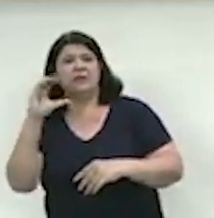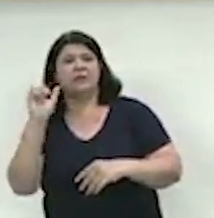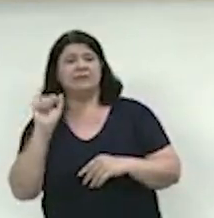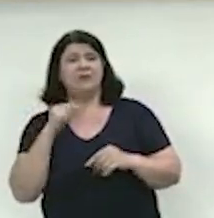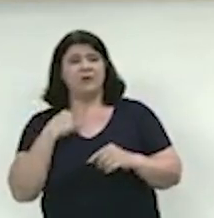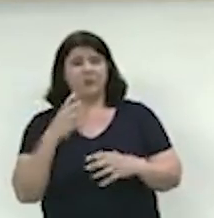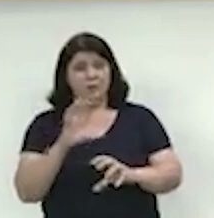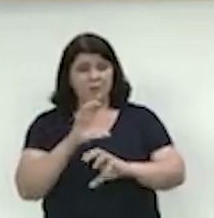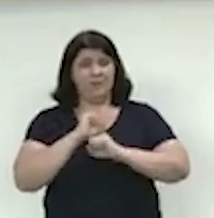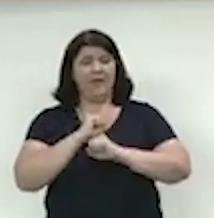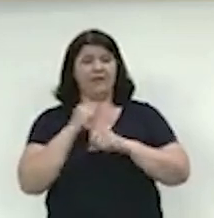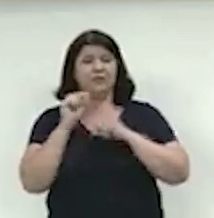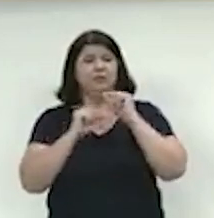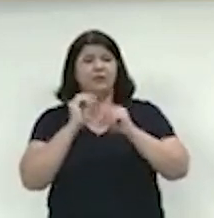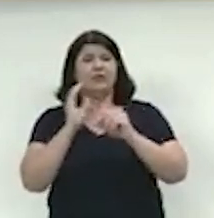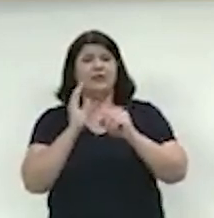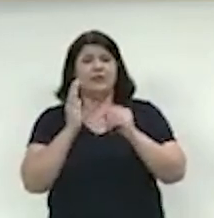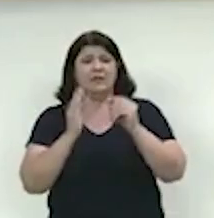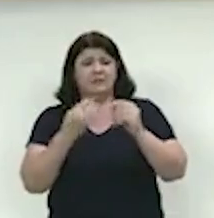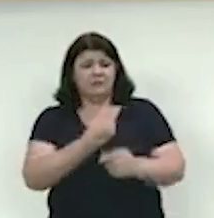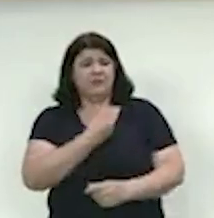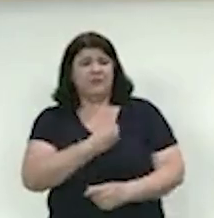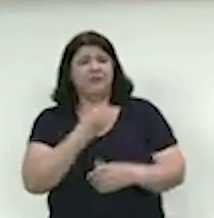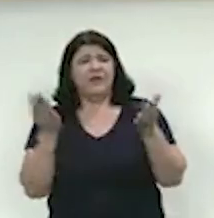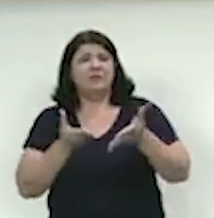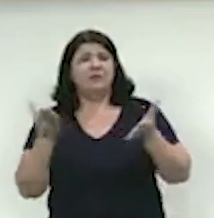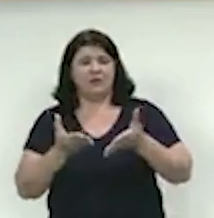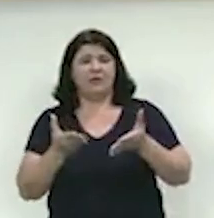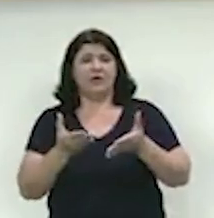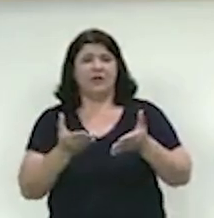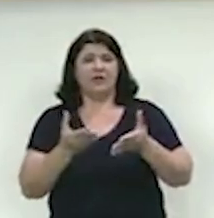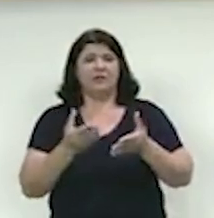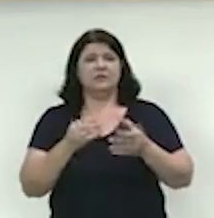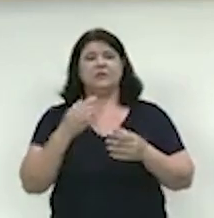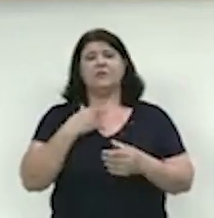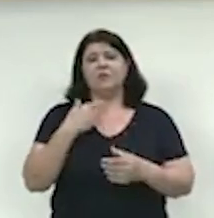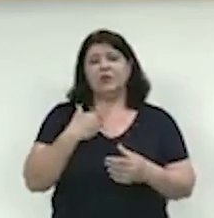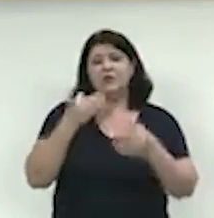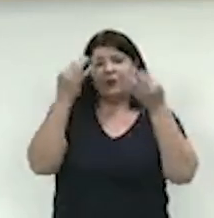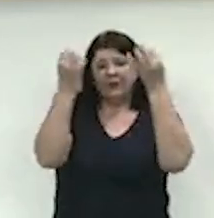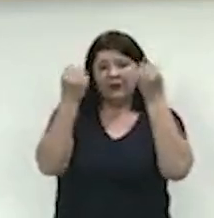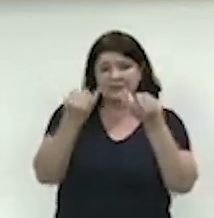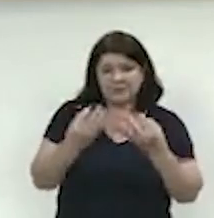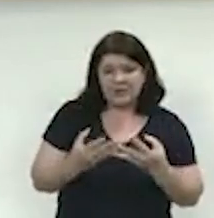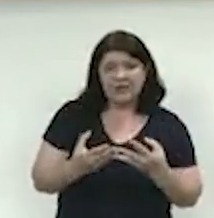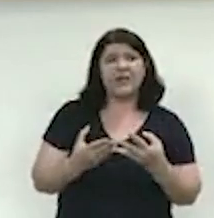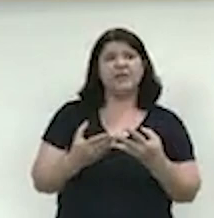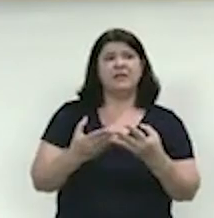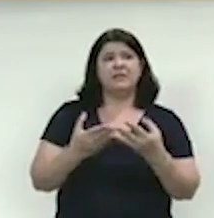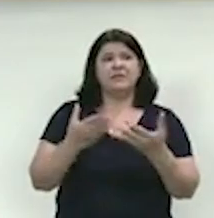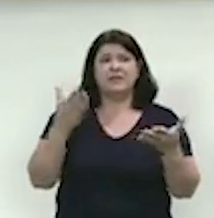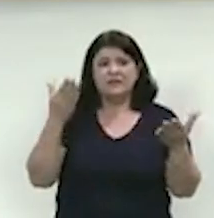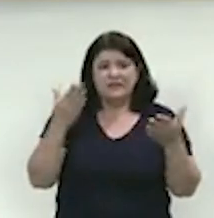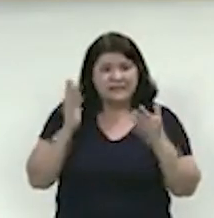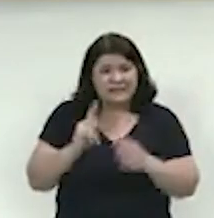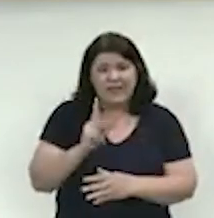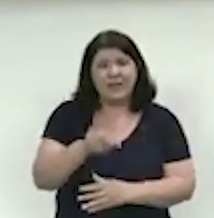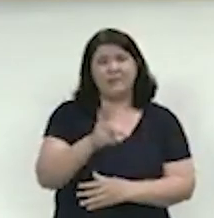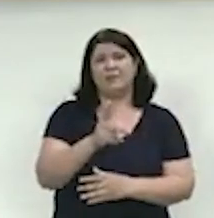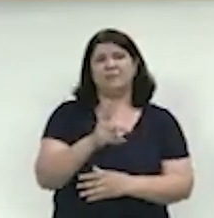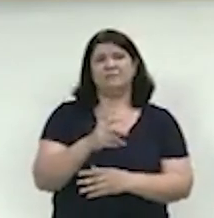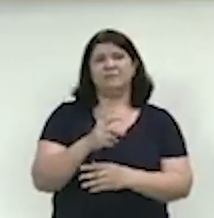Então, foi isso que eu falei em todas as minhas declarações. Deixo muito bem claro isso. Também não tenho nenhuma preocupação